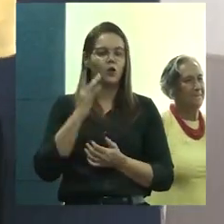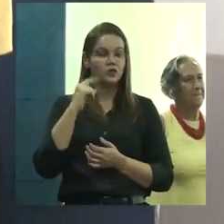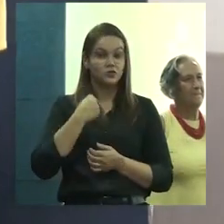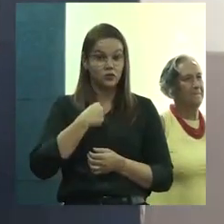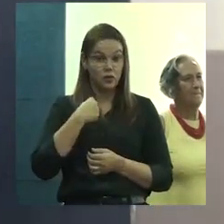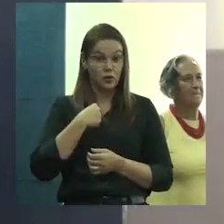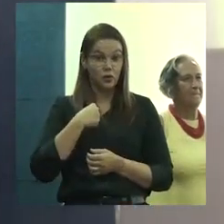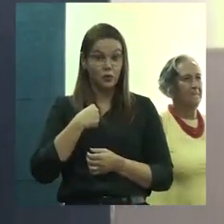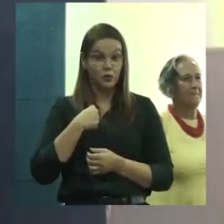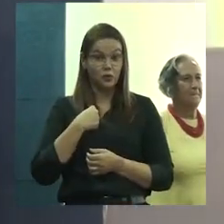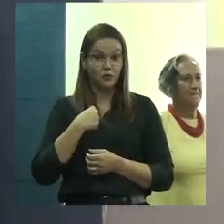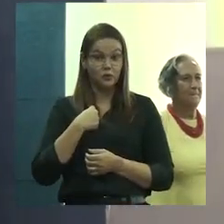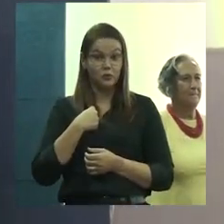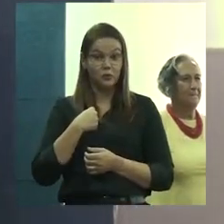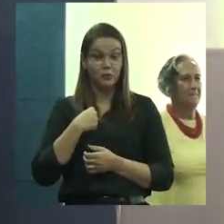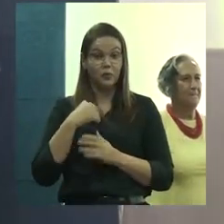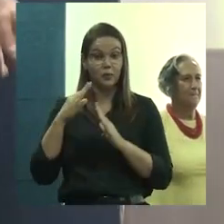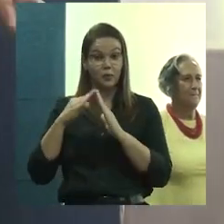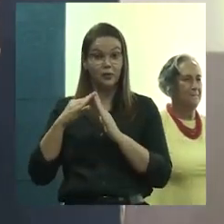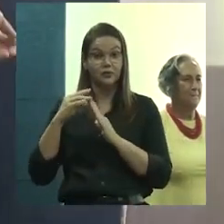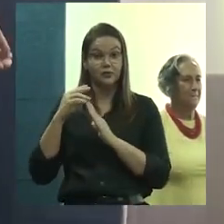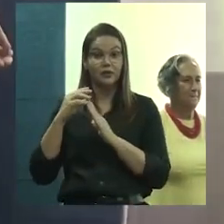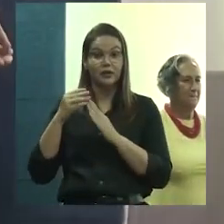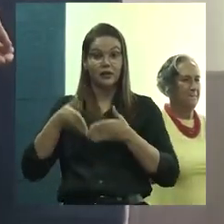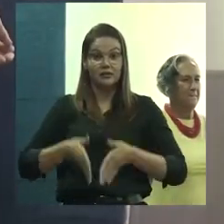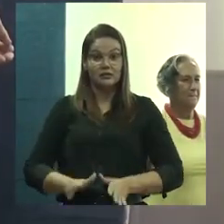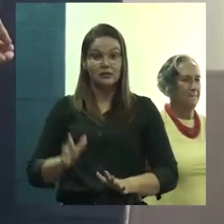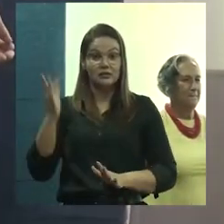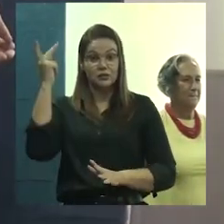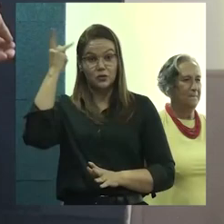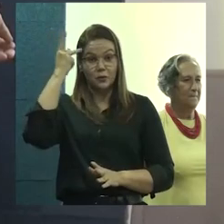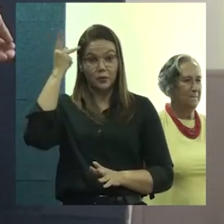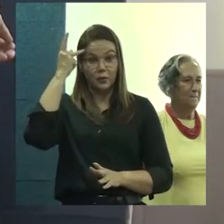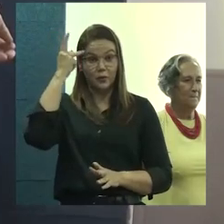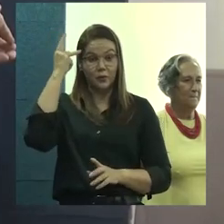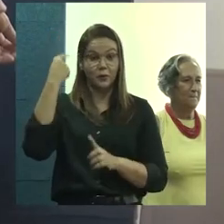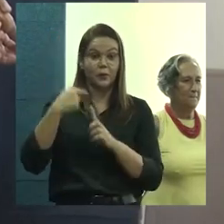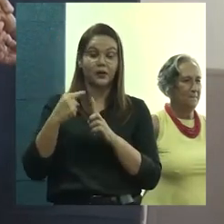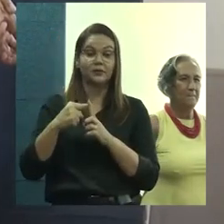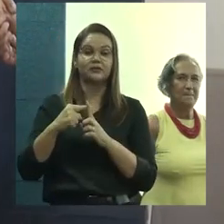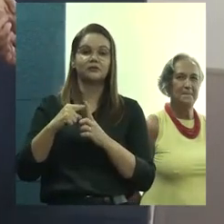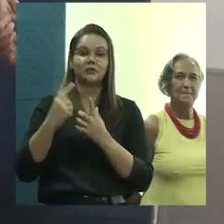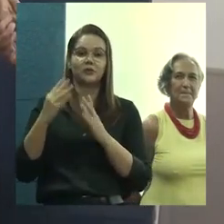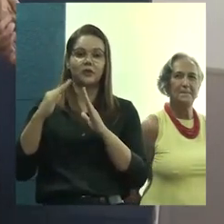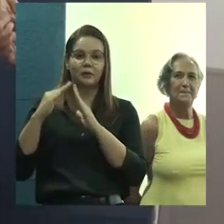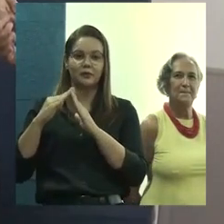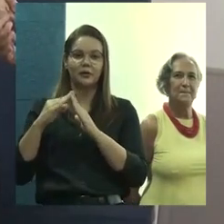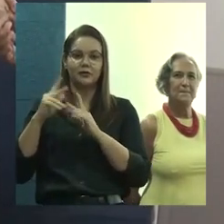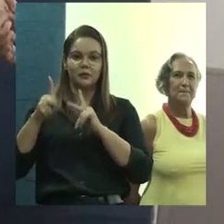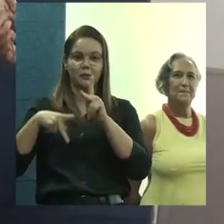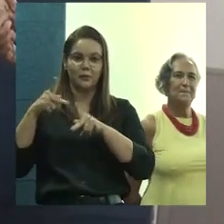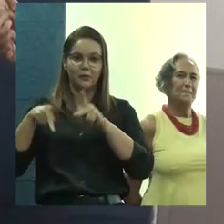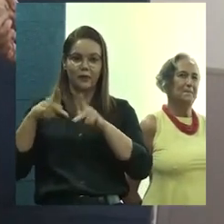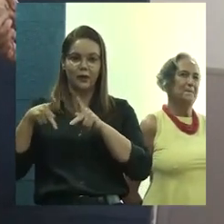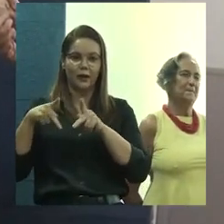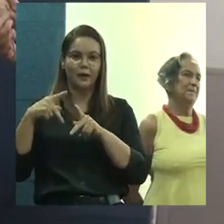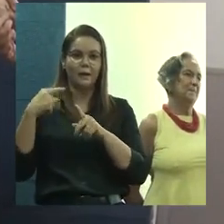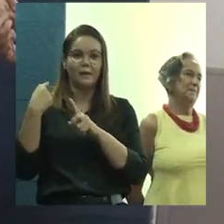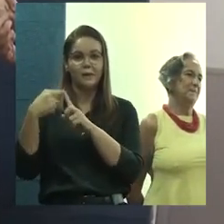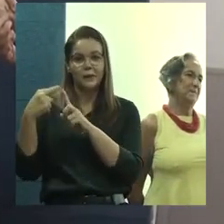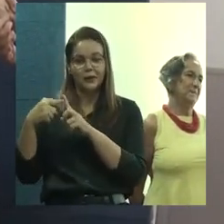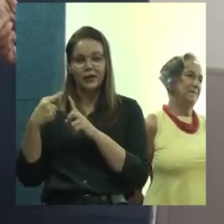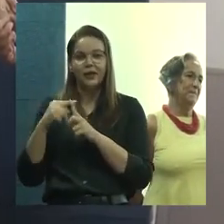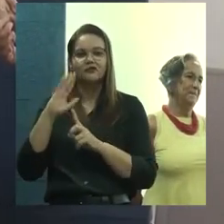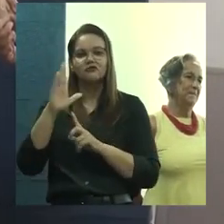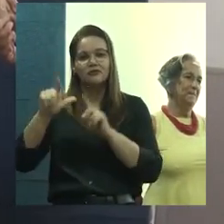eu sou de São Paulo, estou aqui faz seis anos, sete anos. Eu sou da habitação popular, já trabalho, trabalhei em assessoria